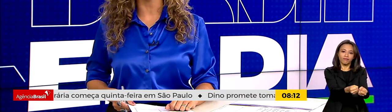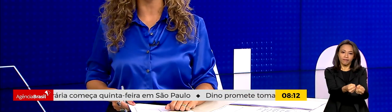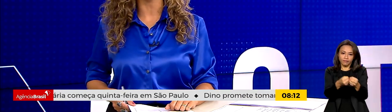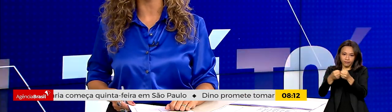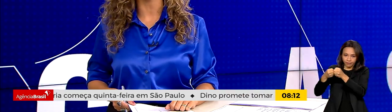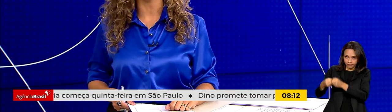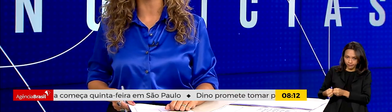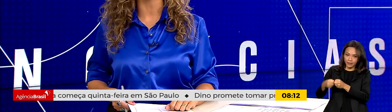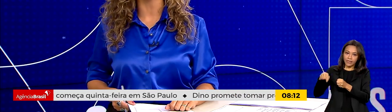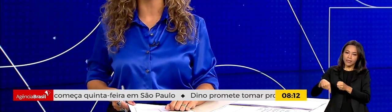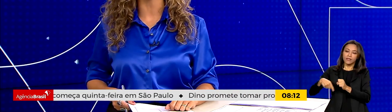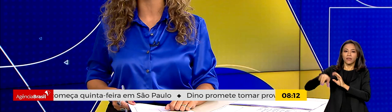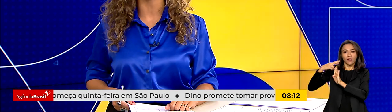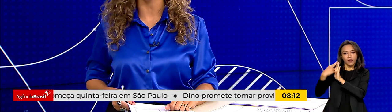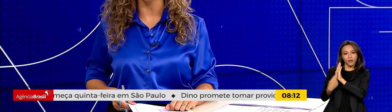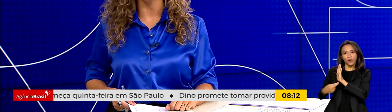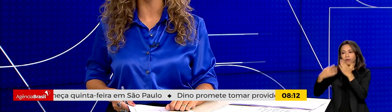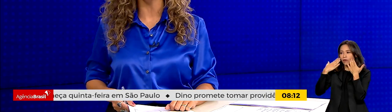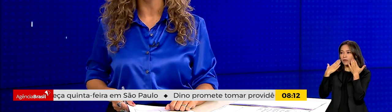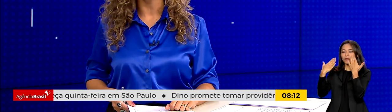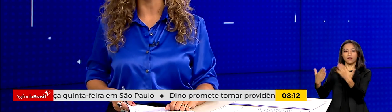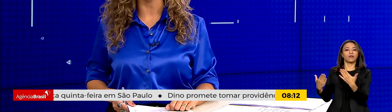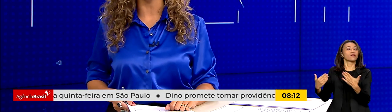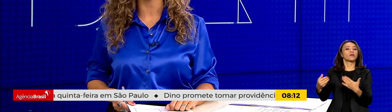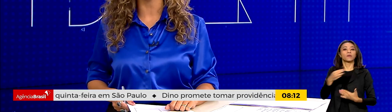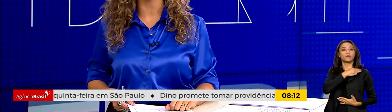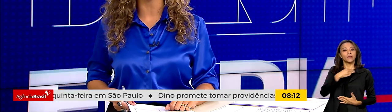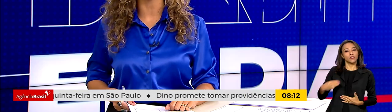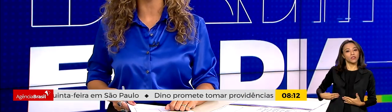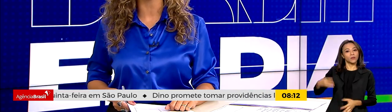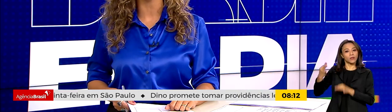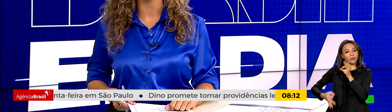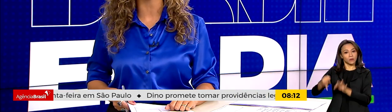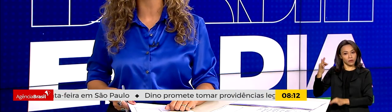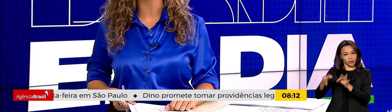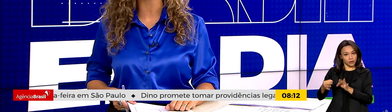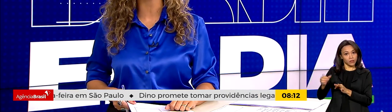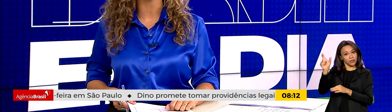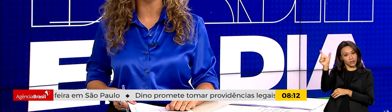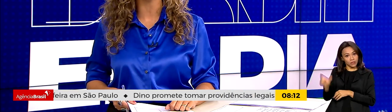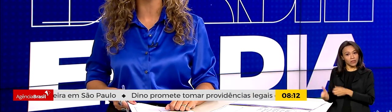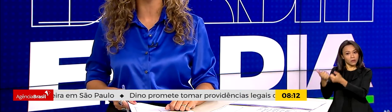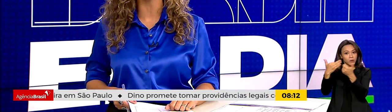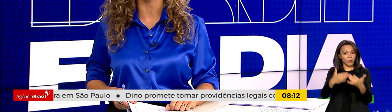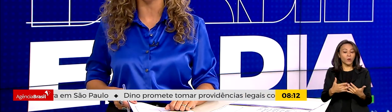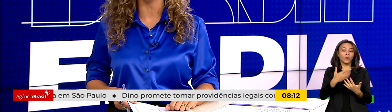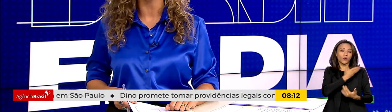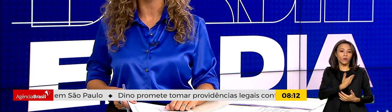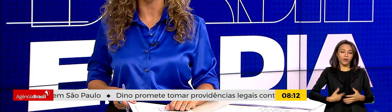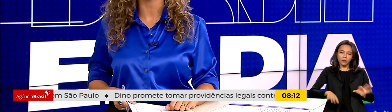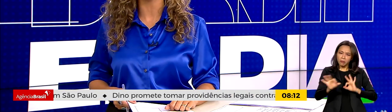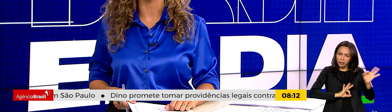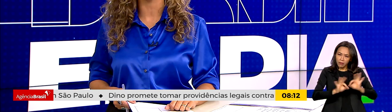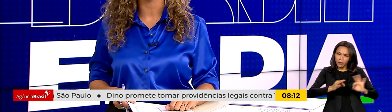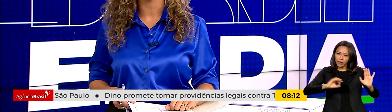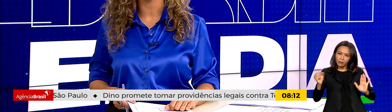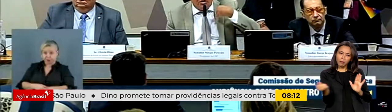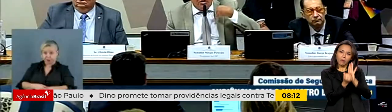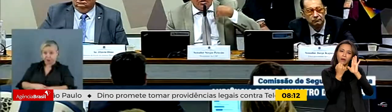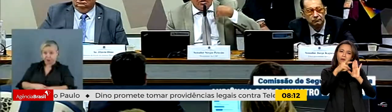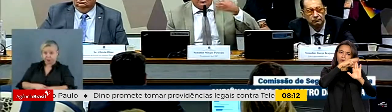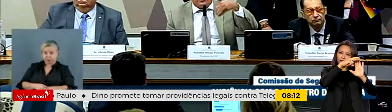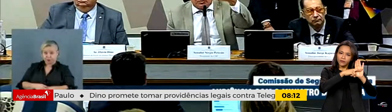O balanço foi apresentado pelo ministro da Justiça, que também anunciou que o governo prepara um novo marco regulatório para o setor.